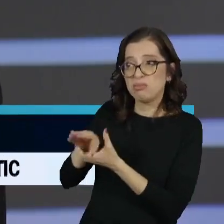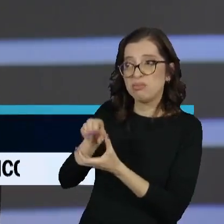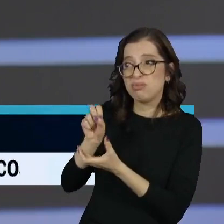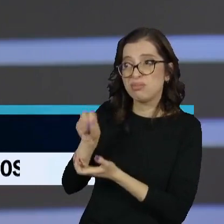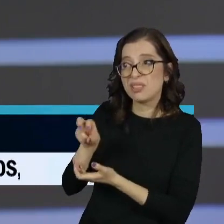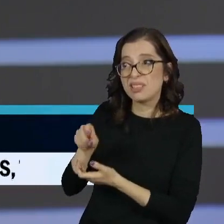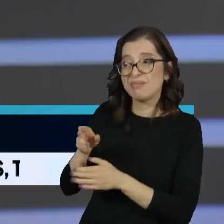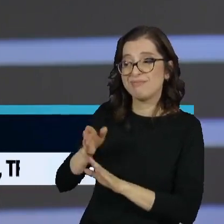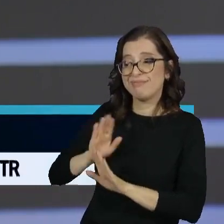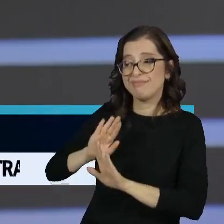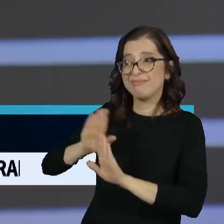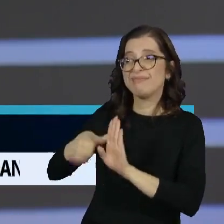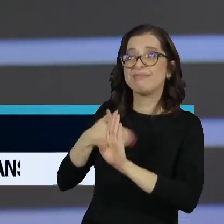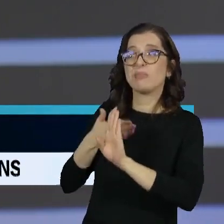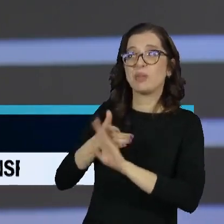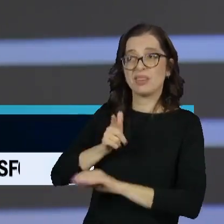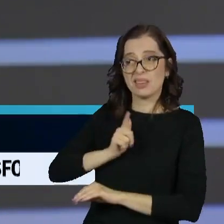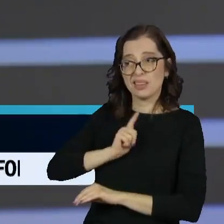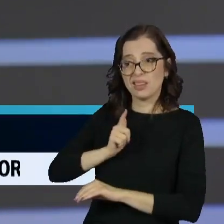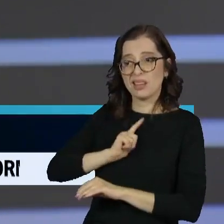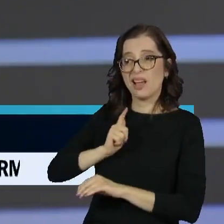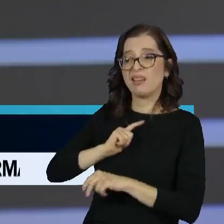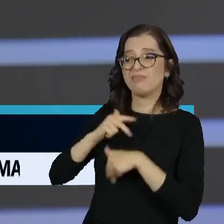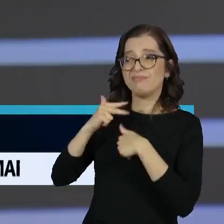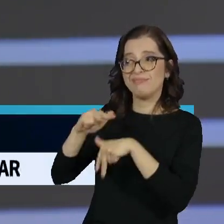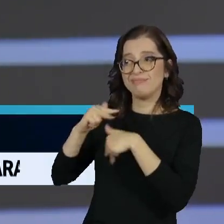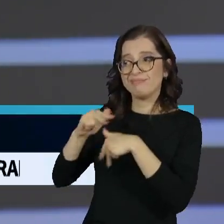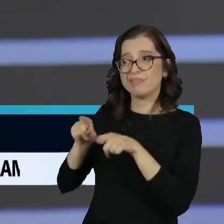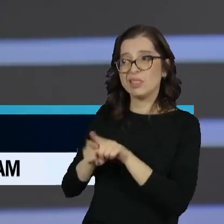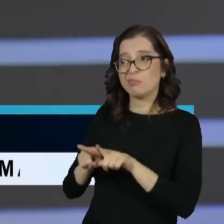quer dizer, tem que ter bom senso nessa discussão agora.